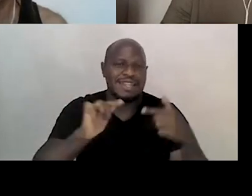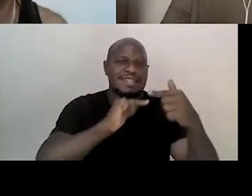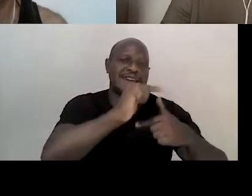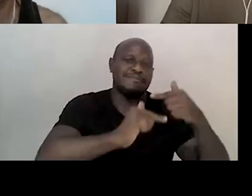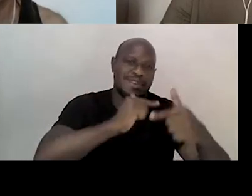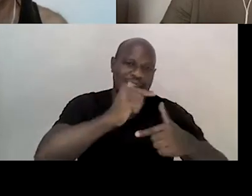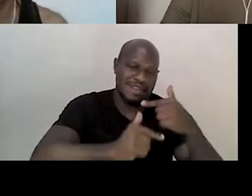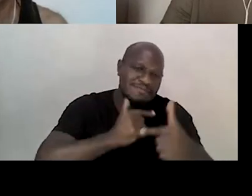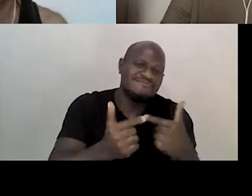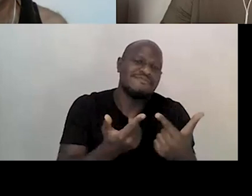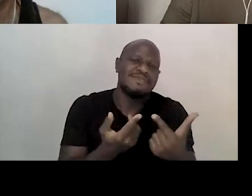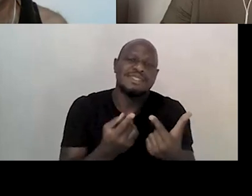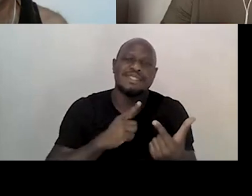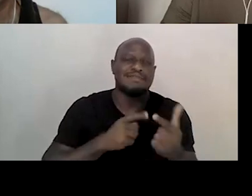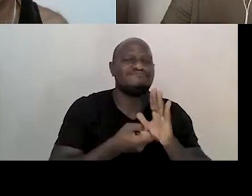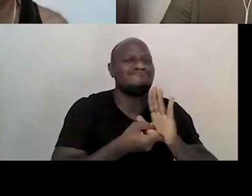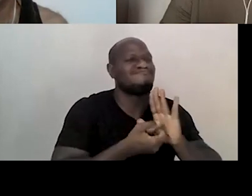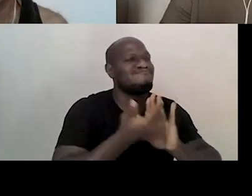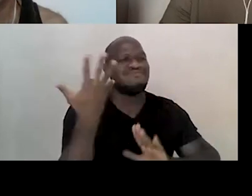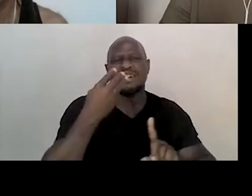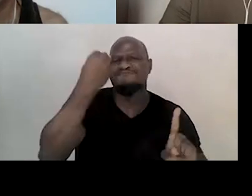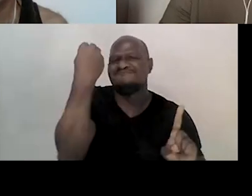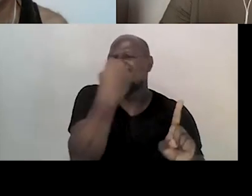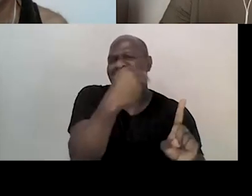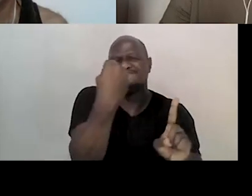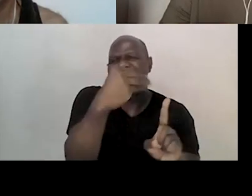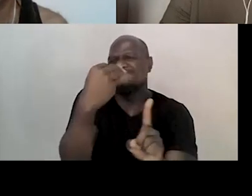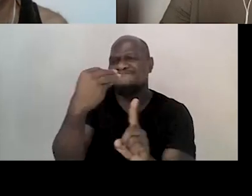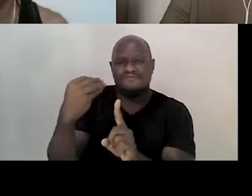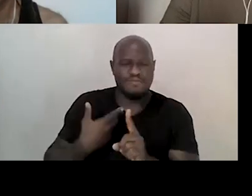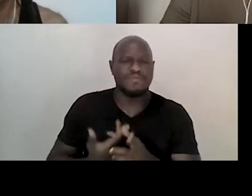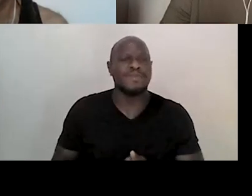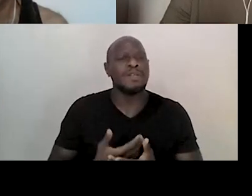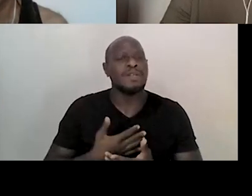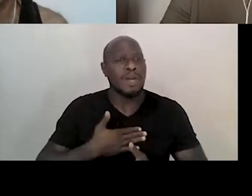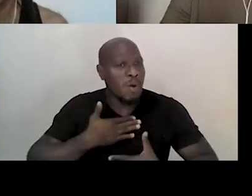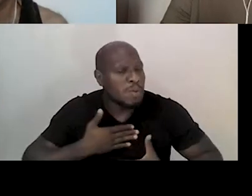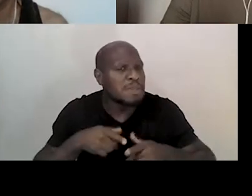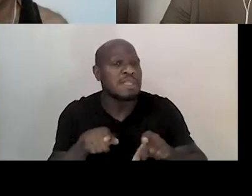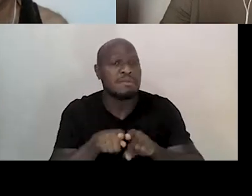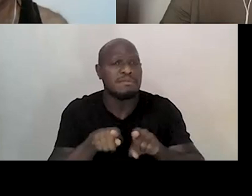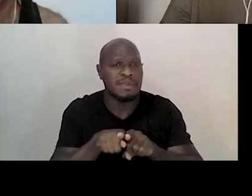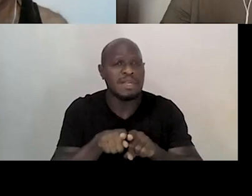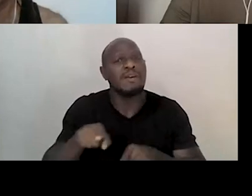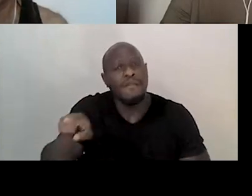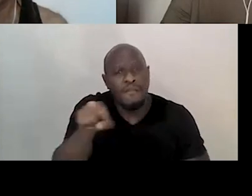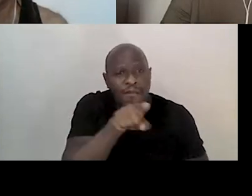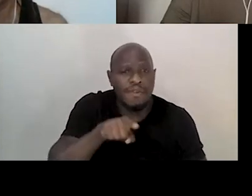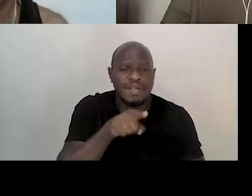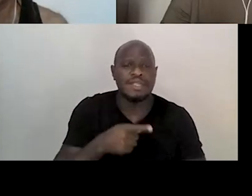muitas vulnerabilidades. E eu gostaria também que vocês